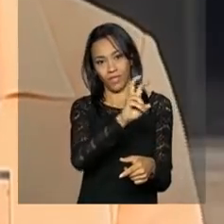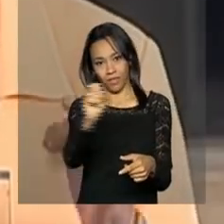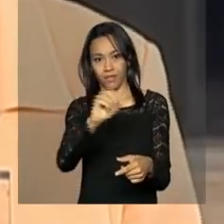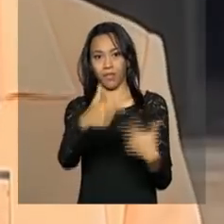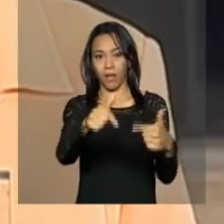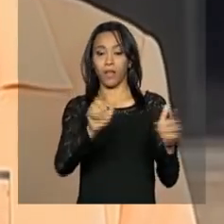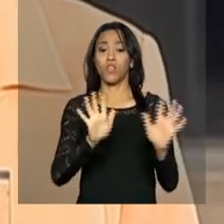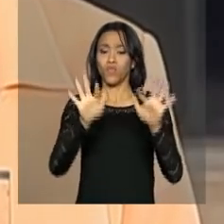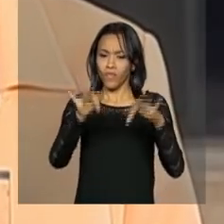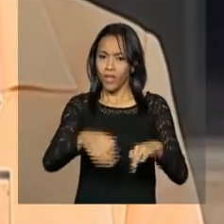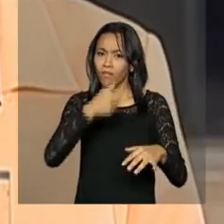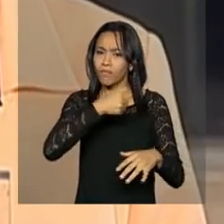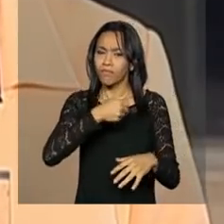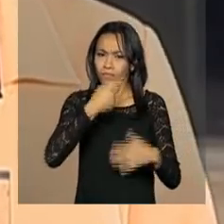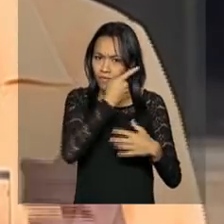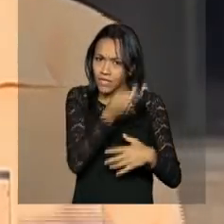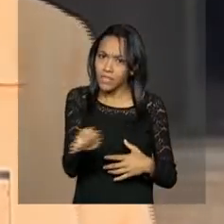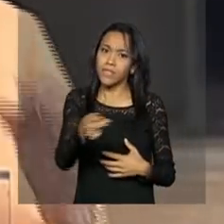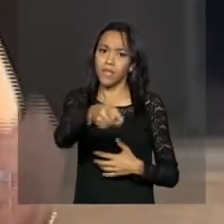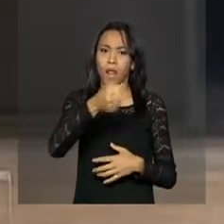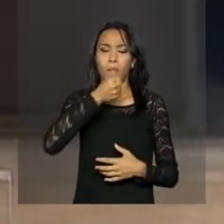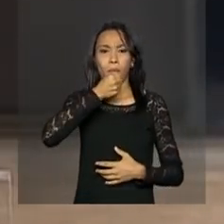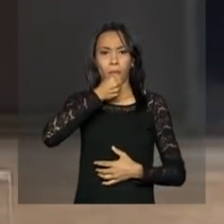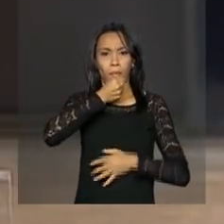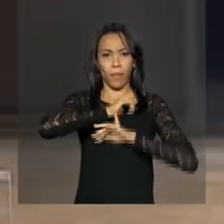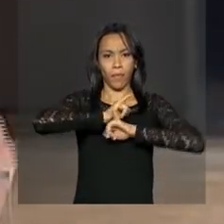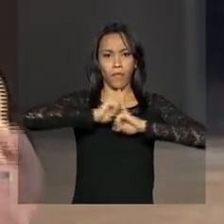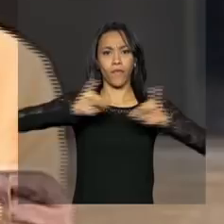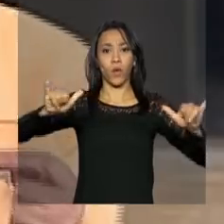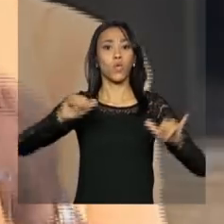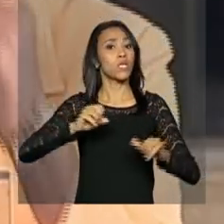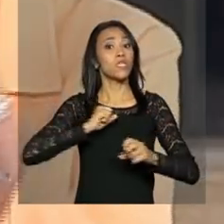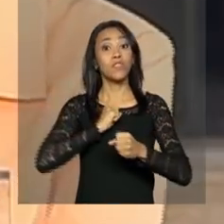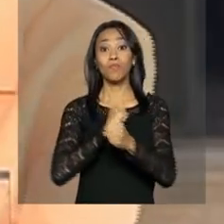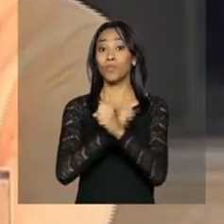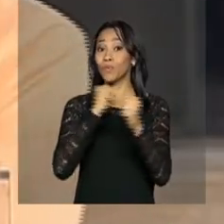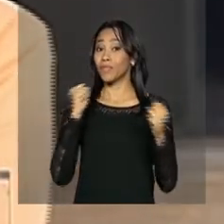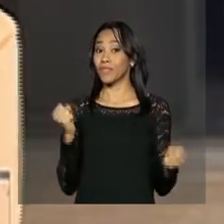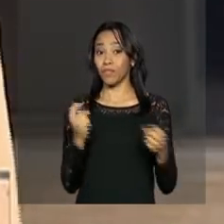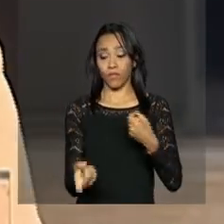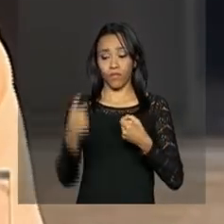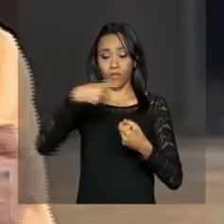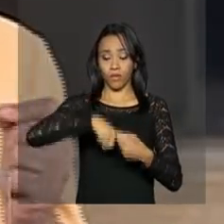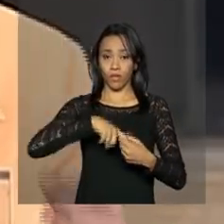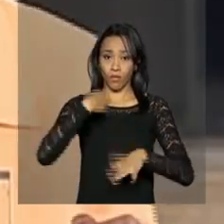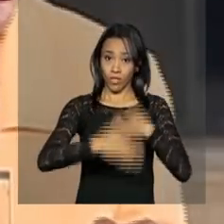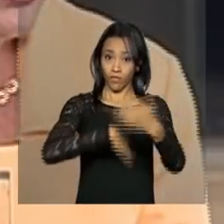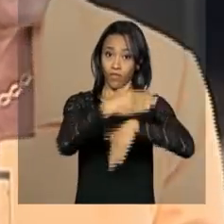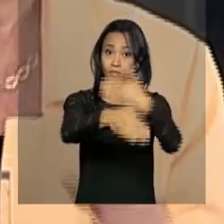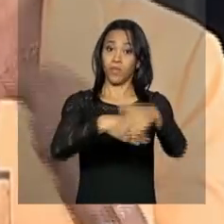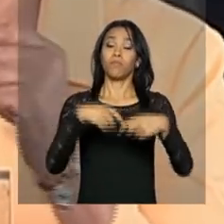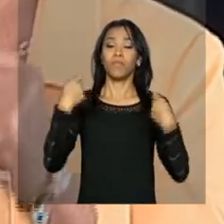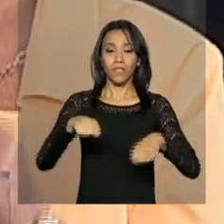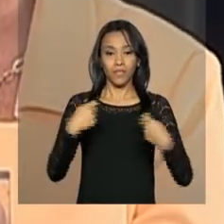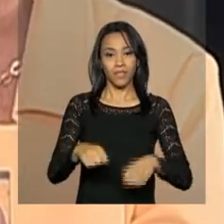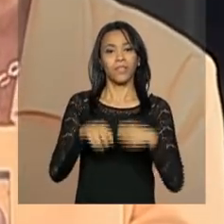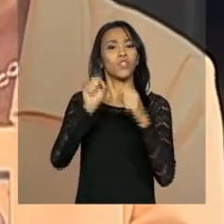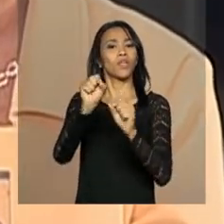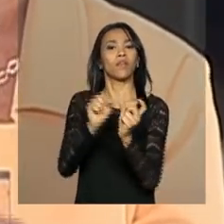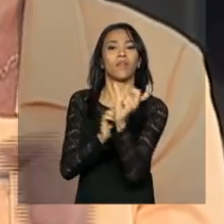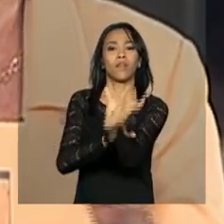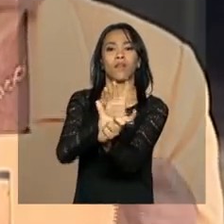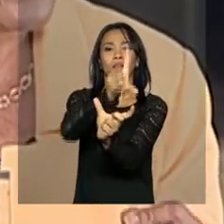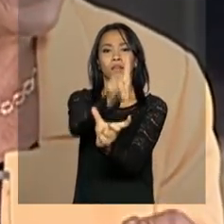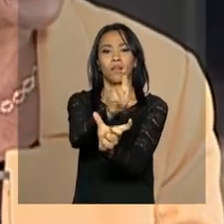da visita, a presidenta conversou com jornalistas e afirmou que não é possível retomar o crescimento econômico sem democracia. Não tem